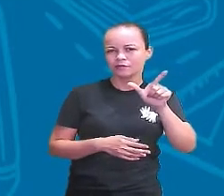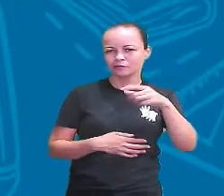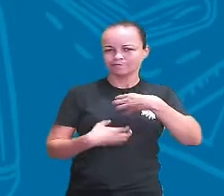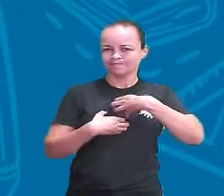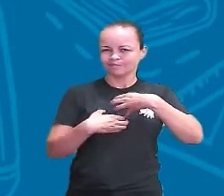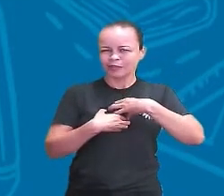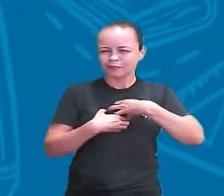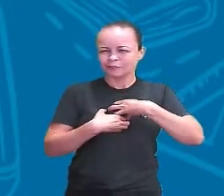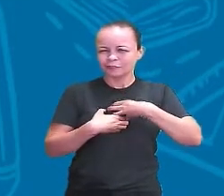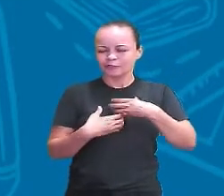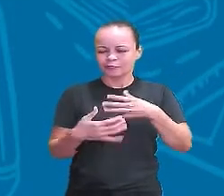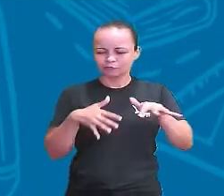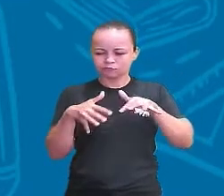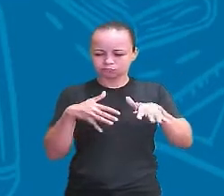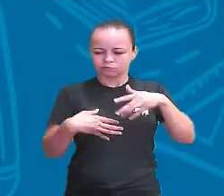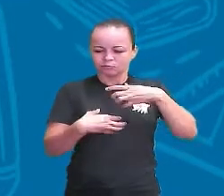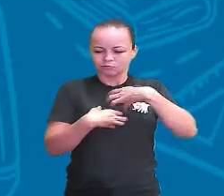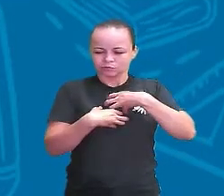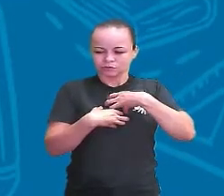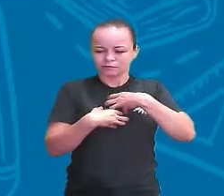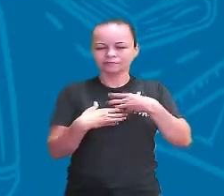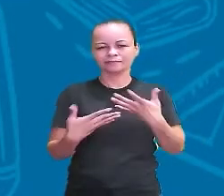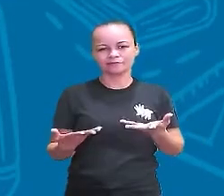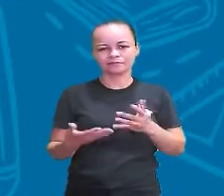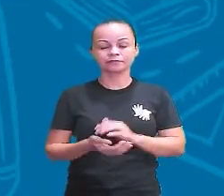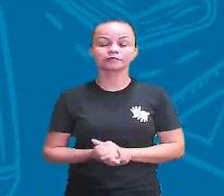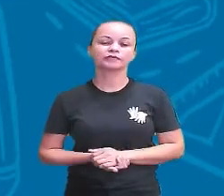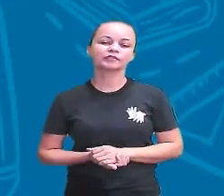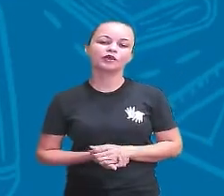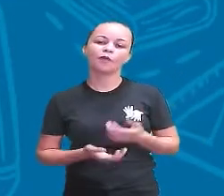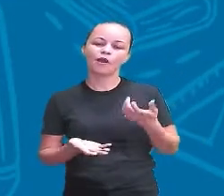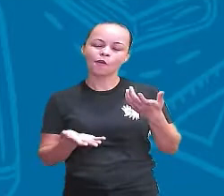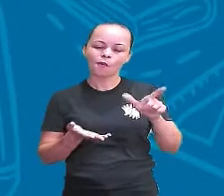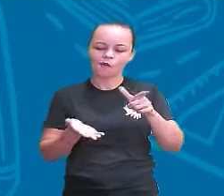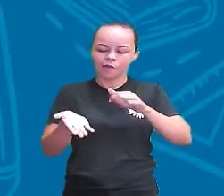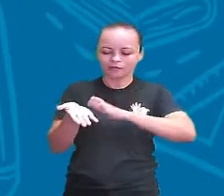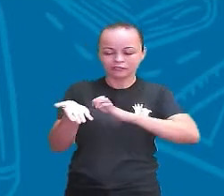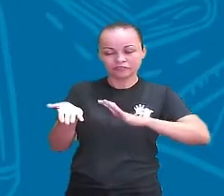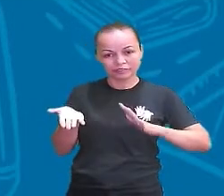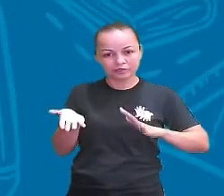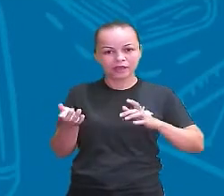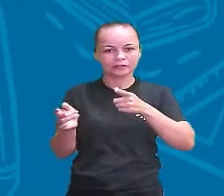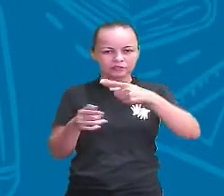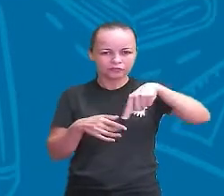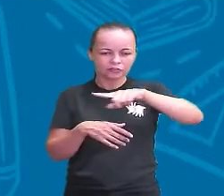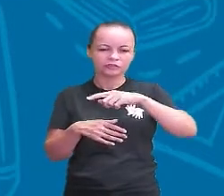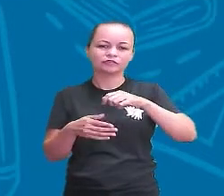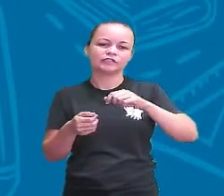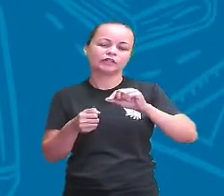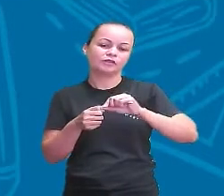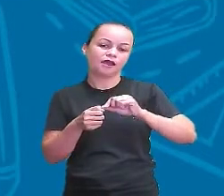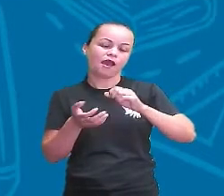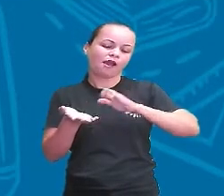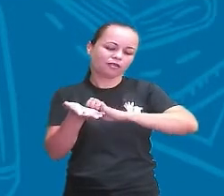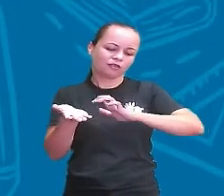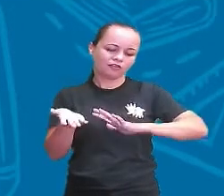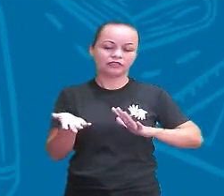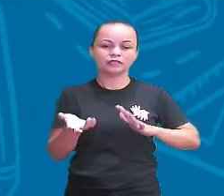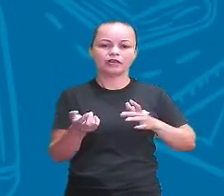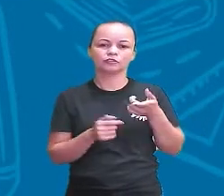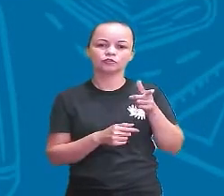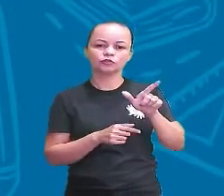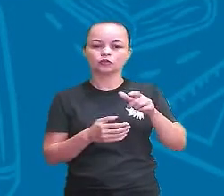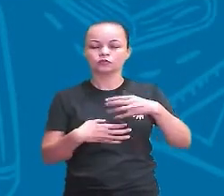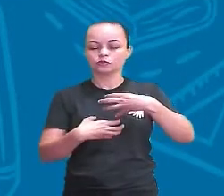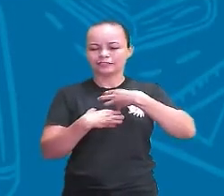uma dica de atividade também é você fazer uma das mesmas atividades que vocês fizeram lá nos outros, que é com os